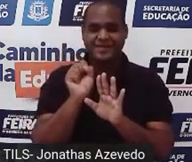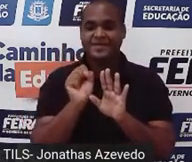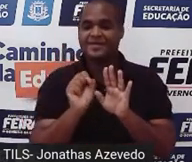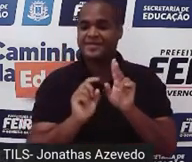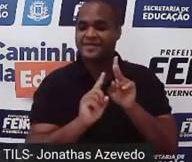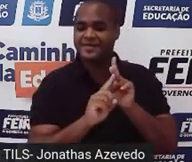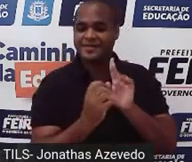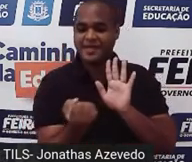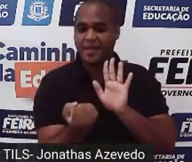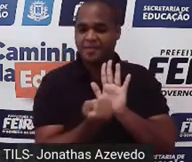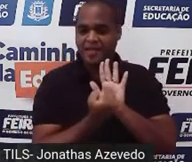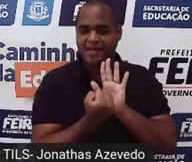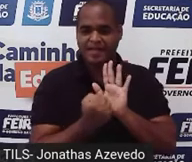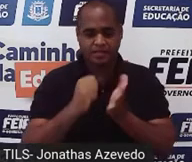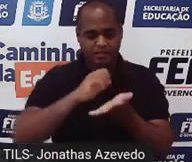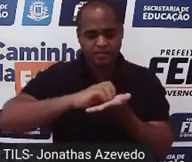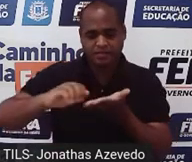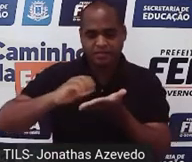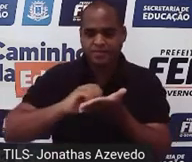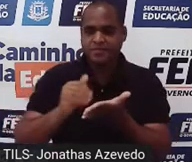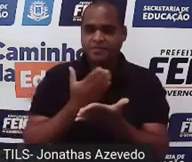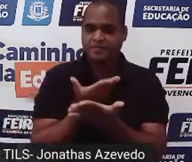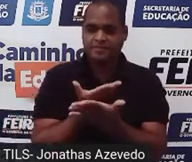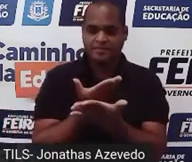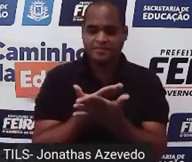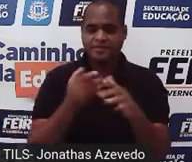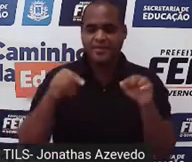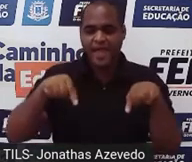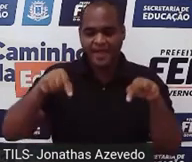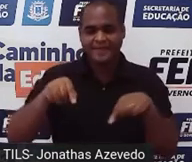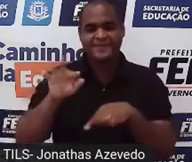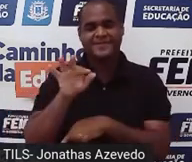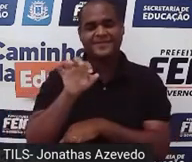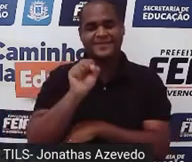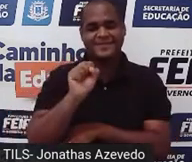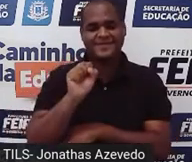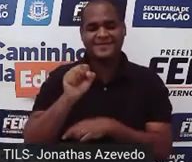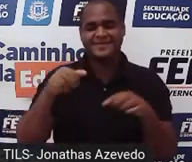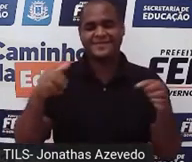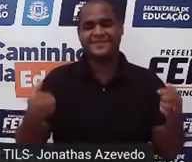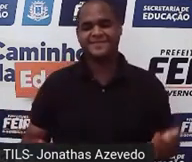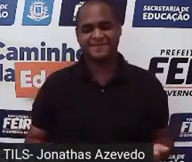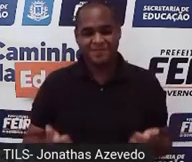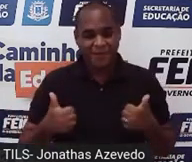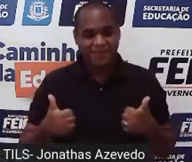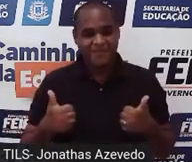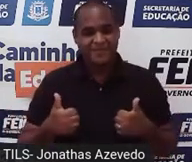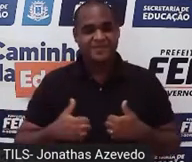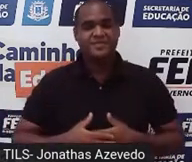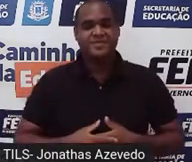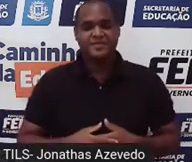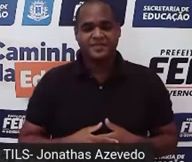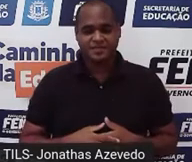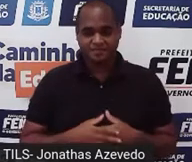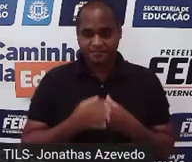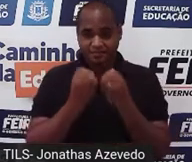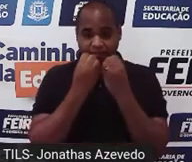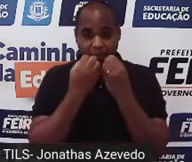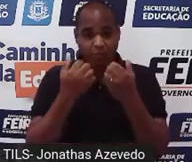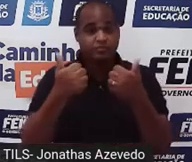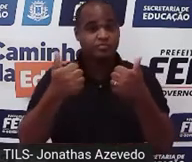e da própria Secretaria de Educação aqui da nossa cidade, tá bom? Bom,